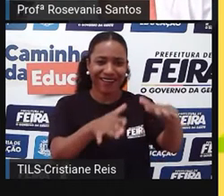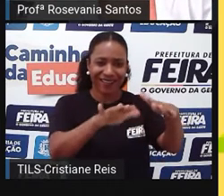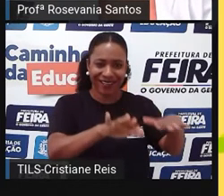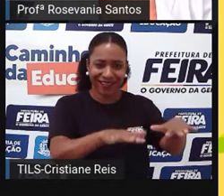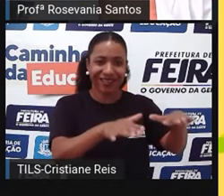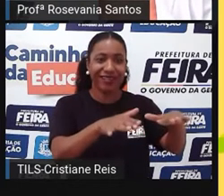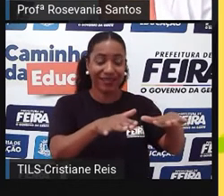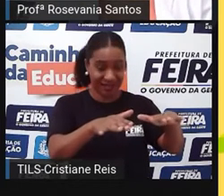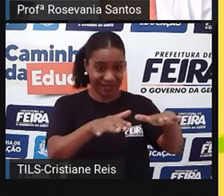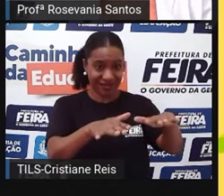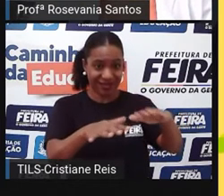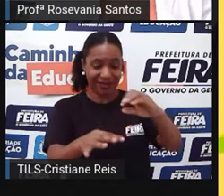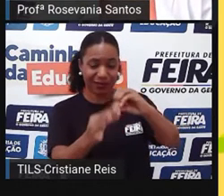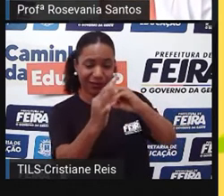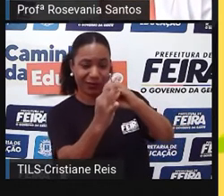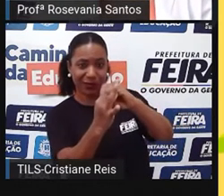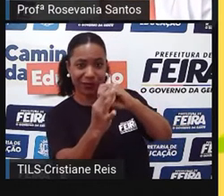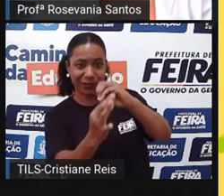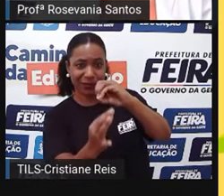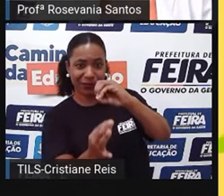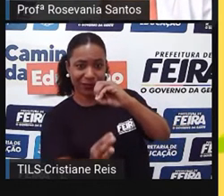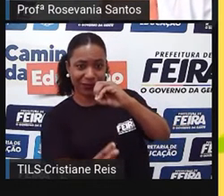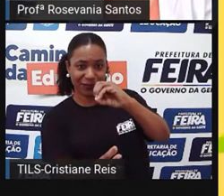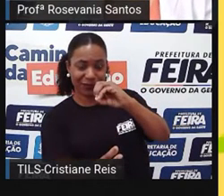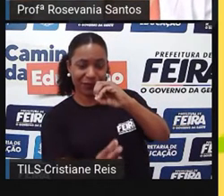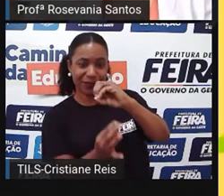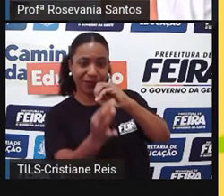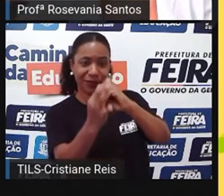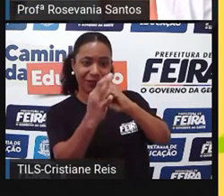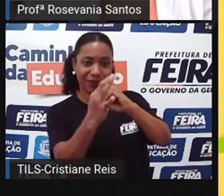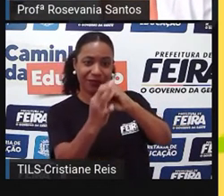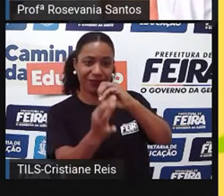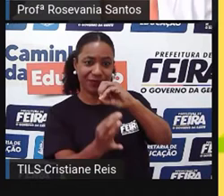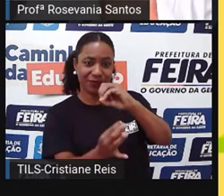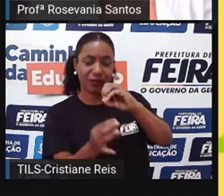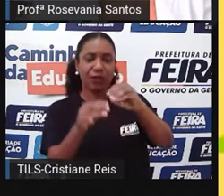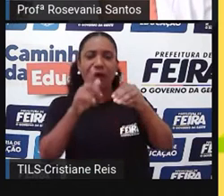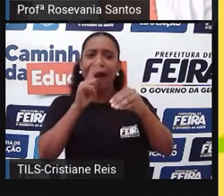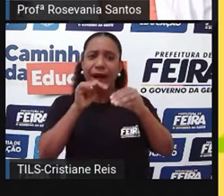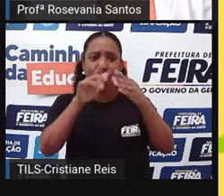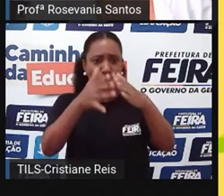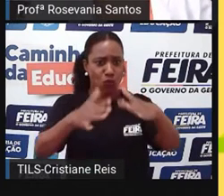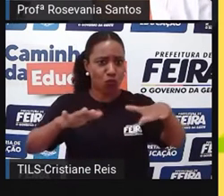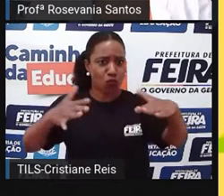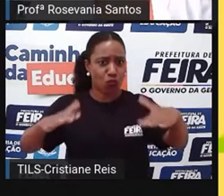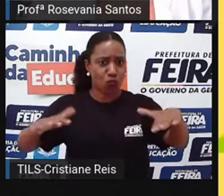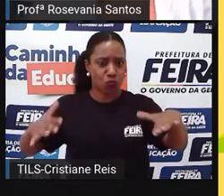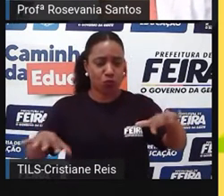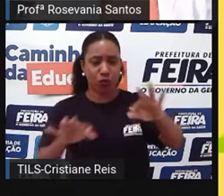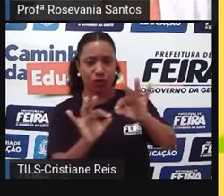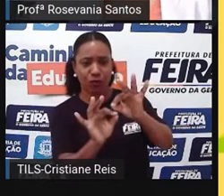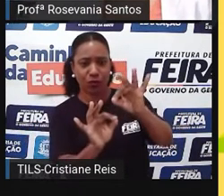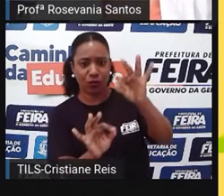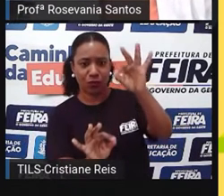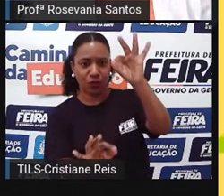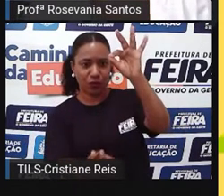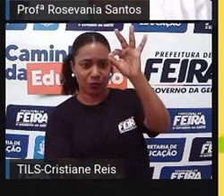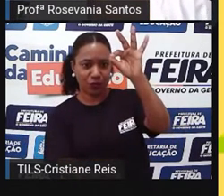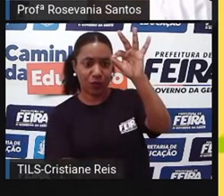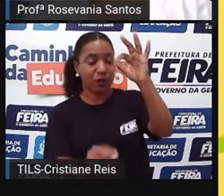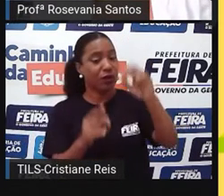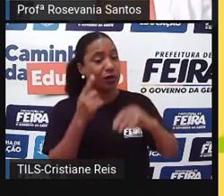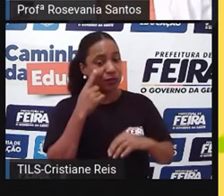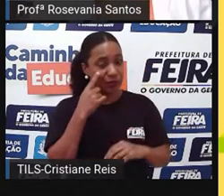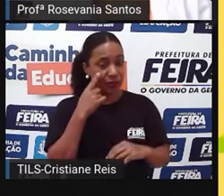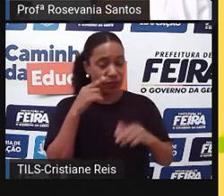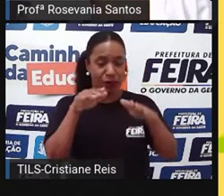a altitude, eu sempre vou medir ela a partir do nível do mar. Não importa que ela esteja mais alta ou mais